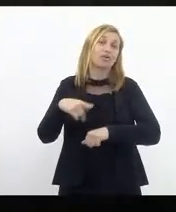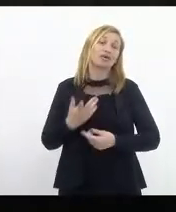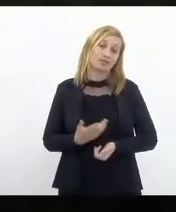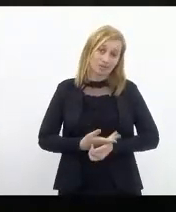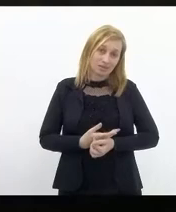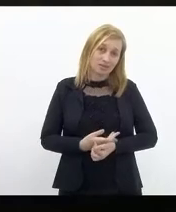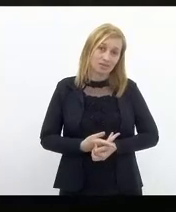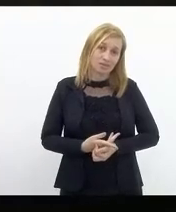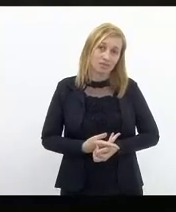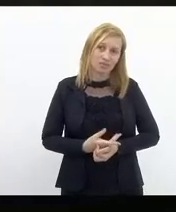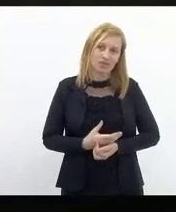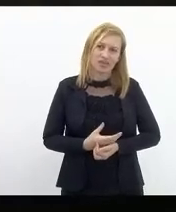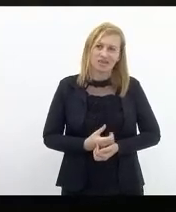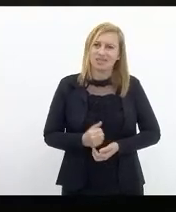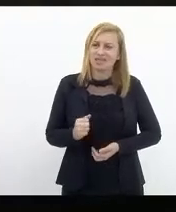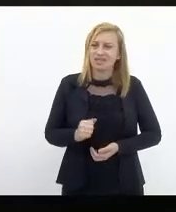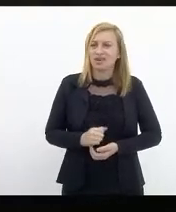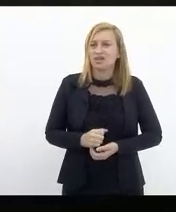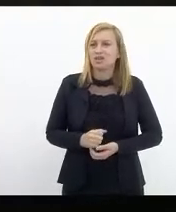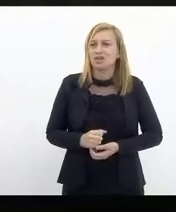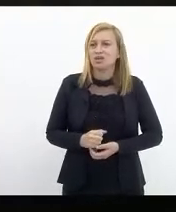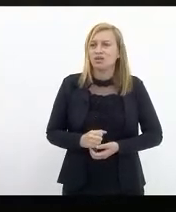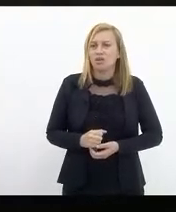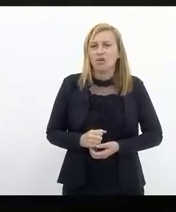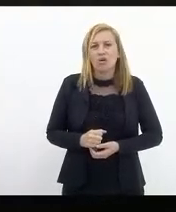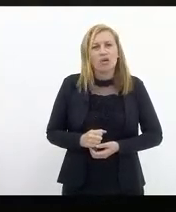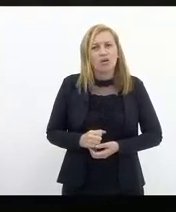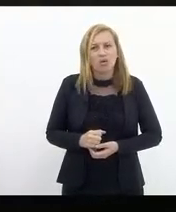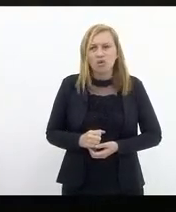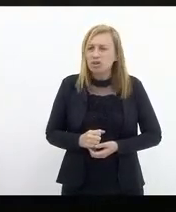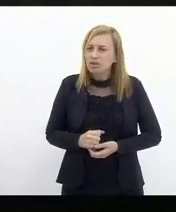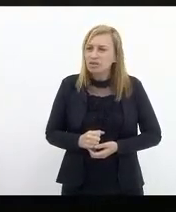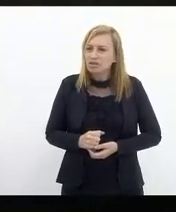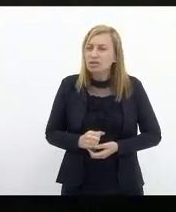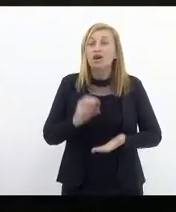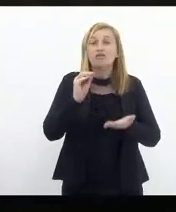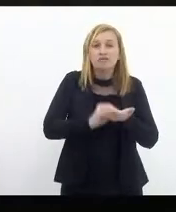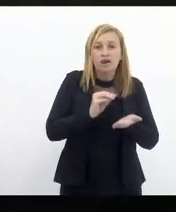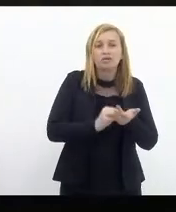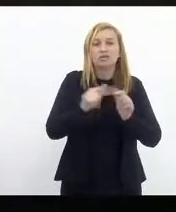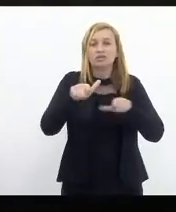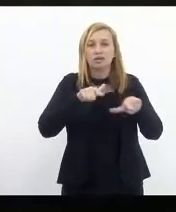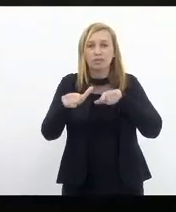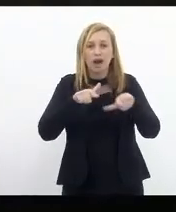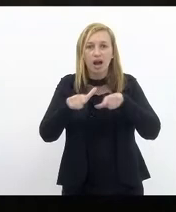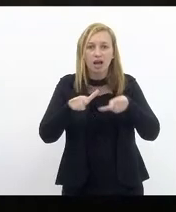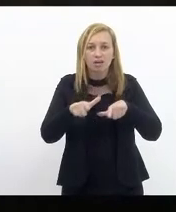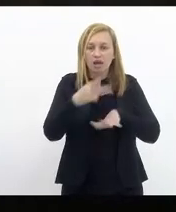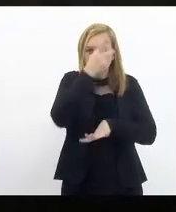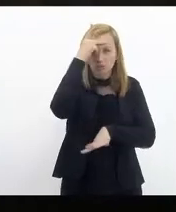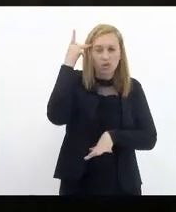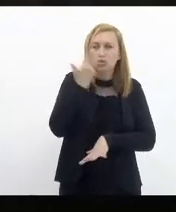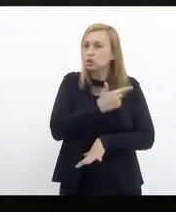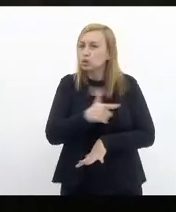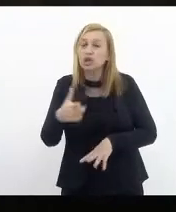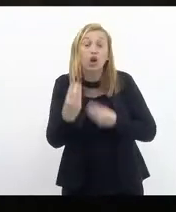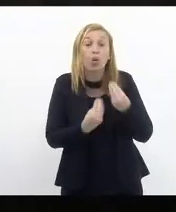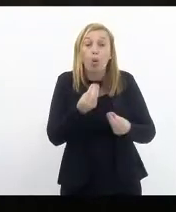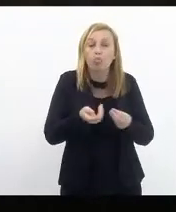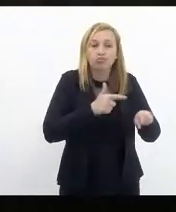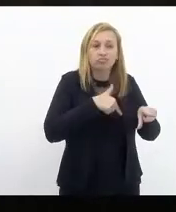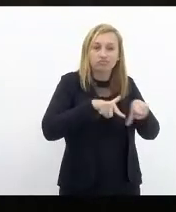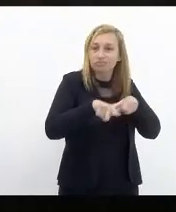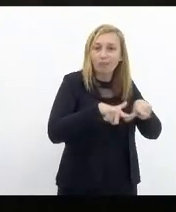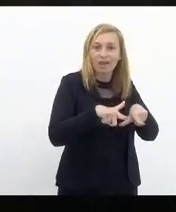carestia, fome, desemprego, as pessoas não têm como trabalhar,